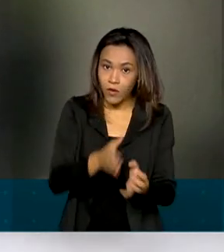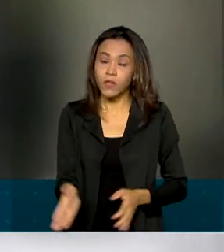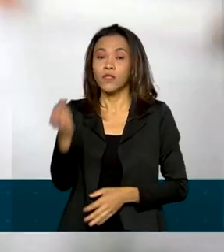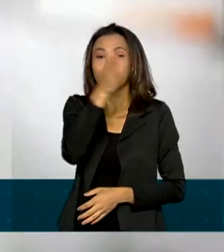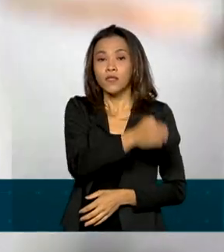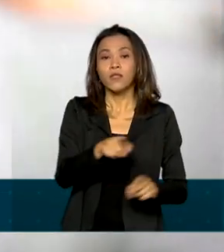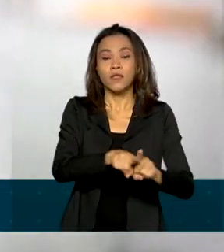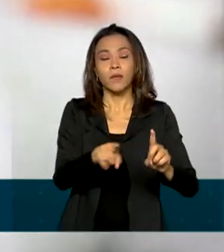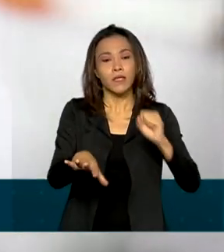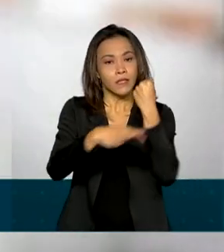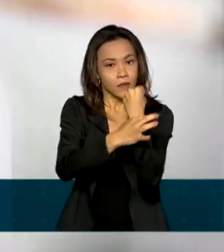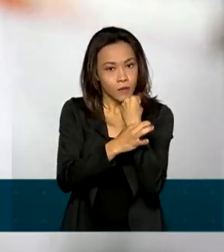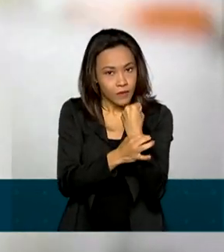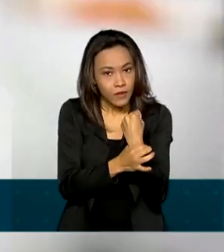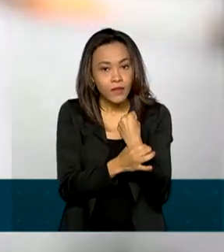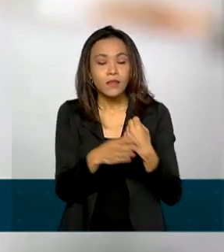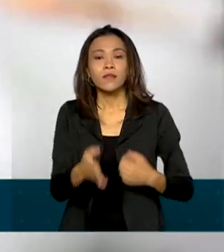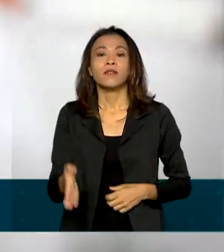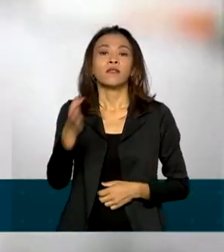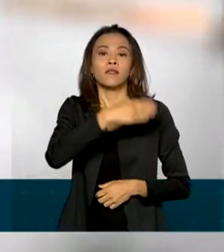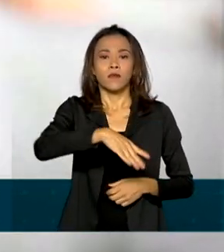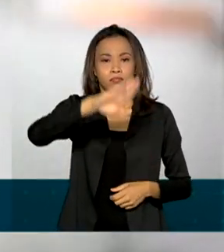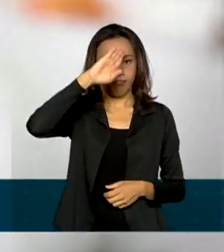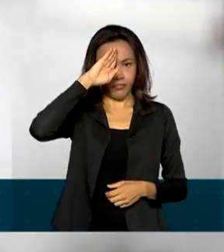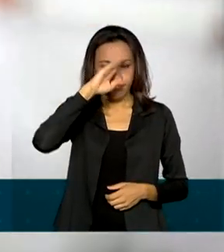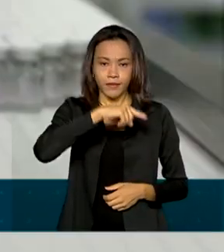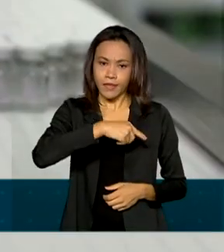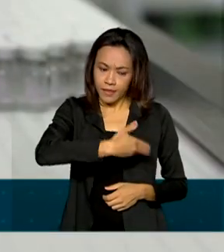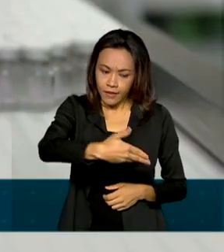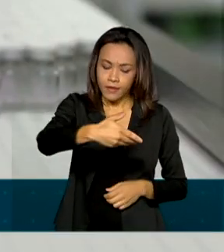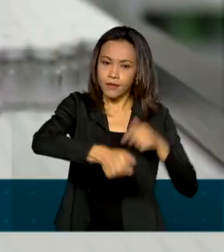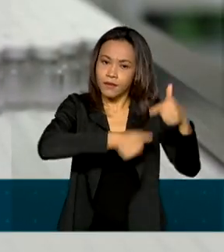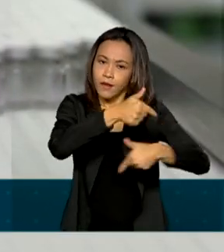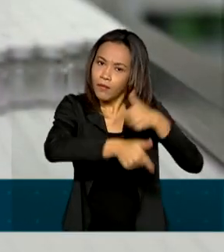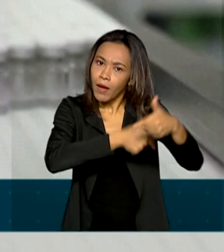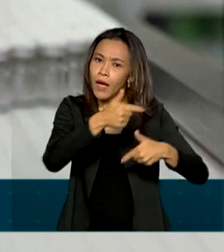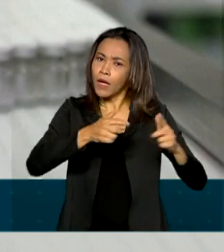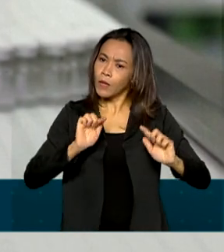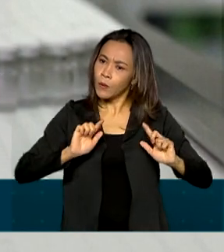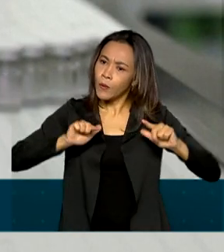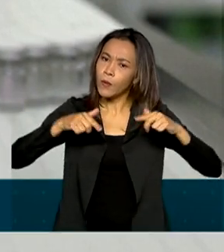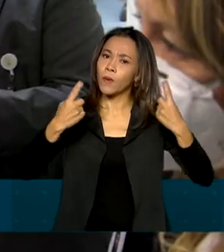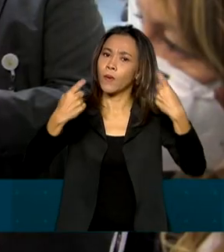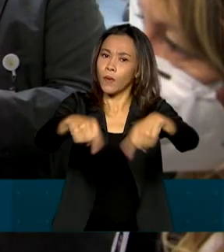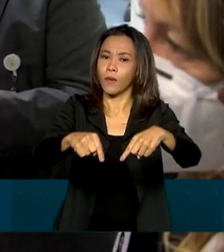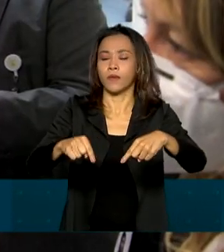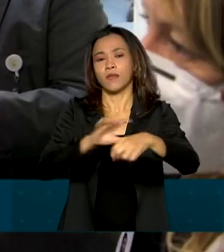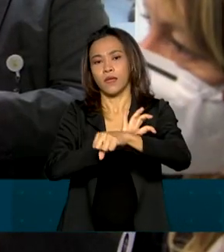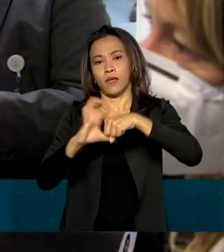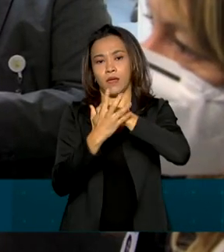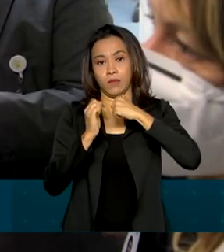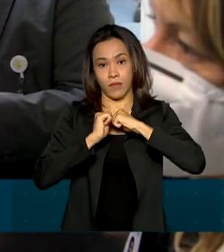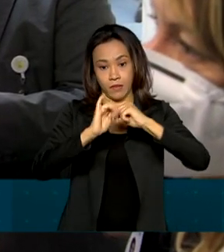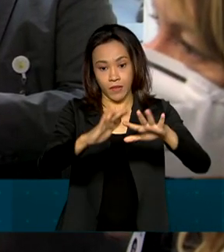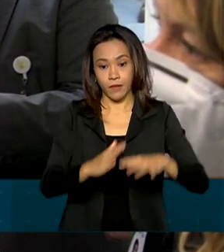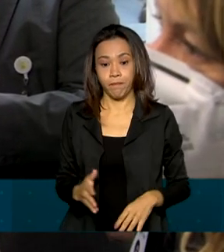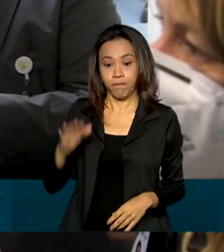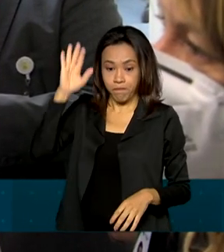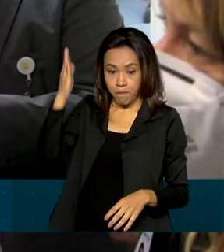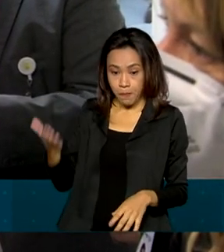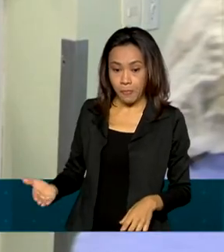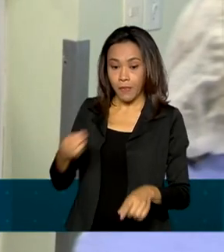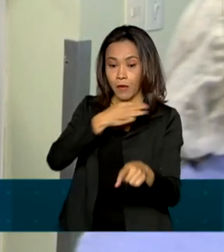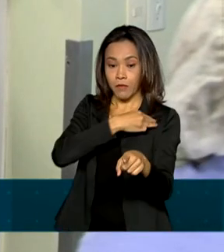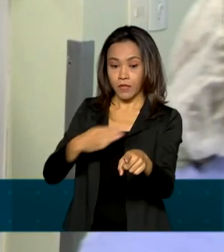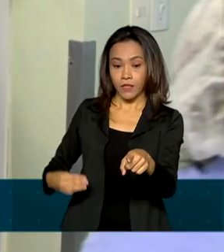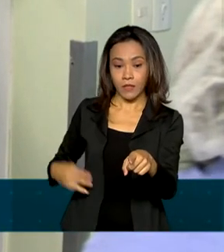de segurança e salvamento e forças armadas que atuam diretamente no combate à pandemia. O ministro da Saúde, Marcelo